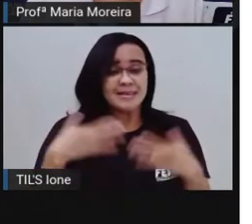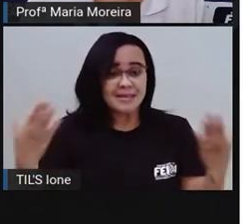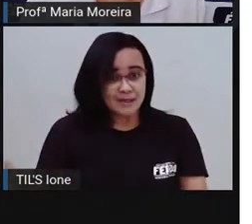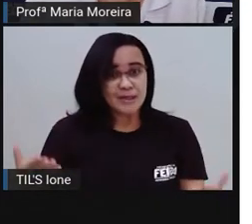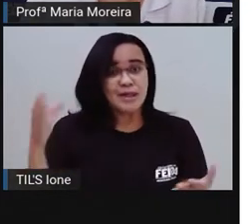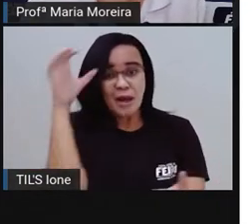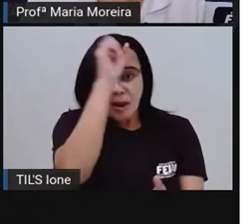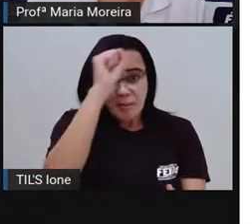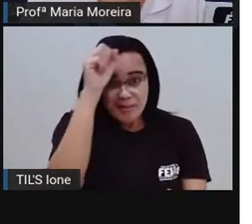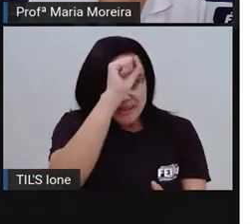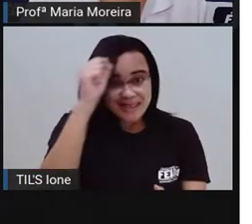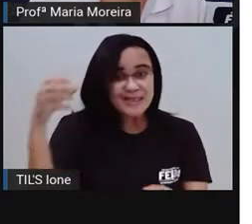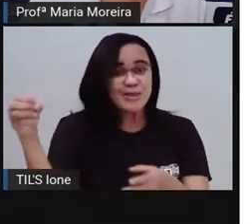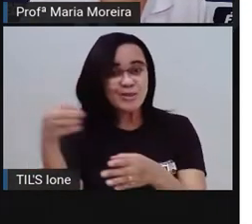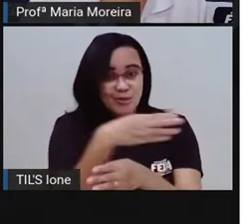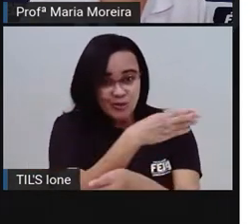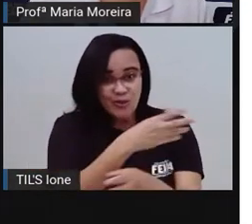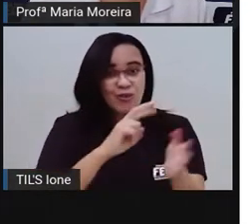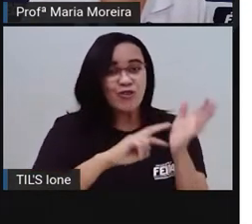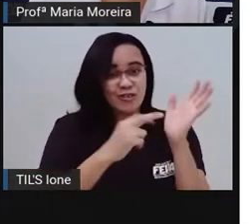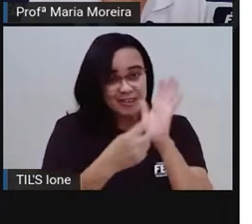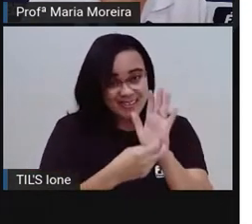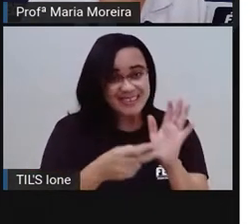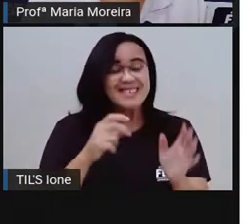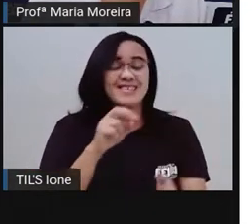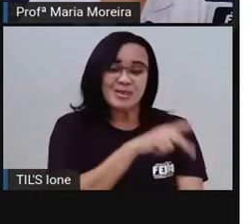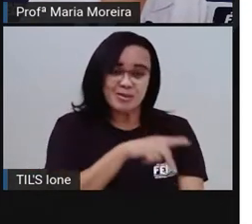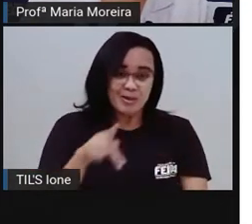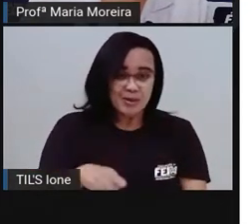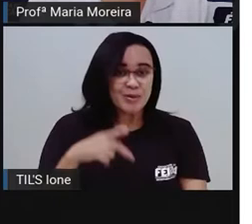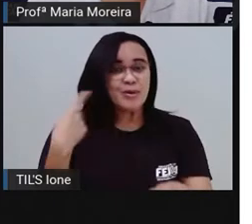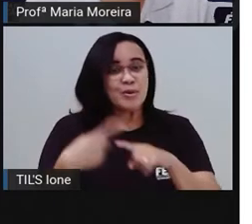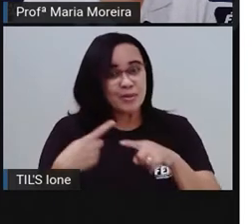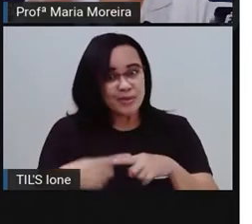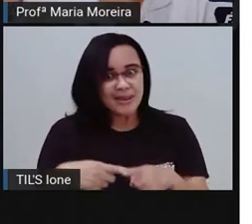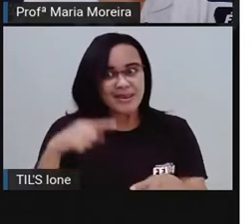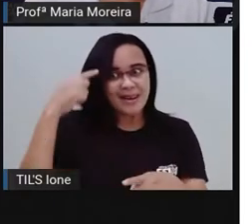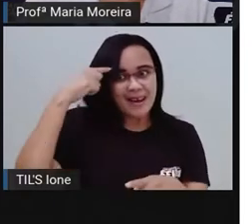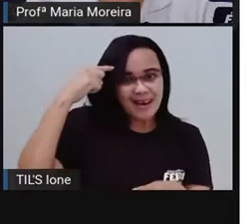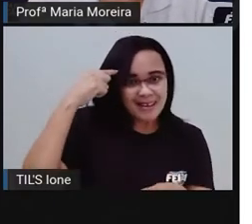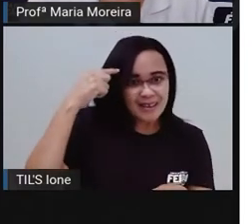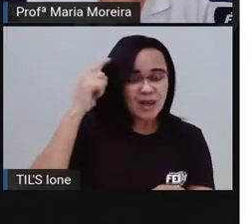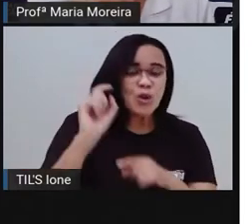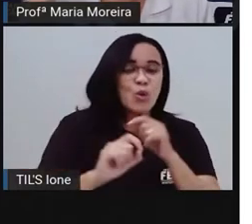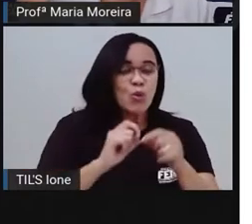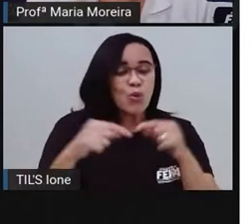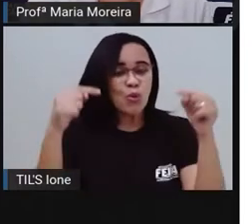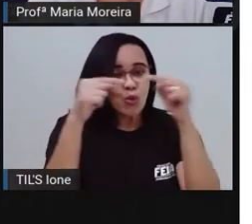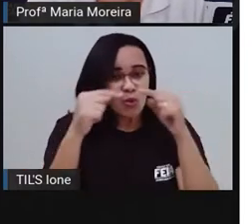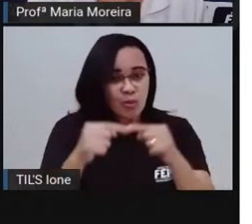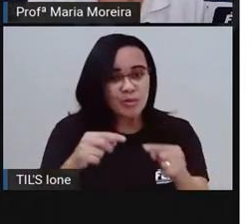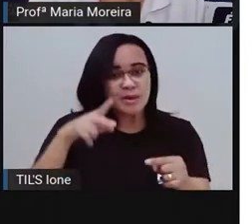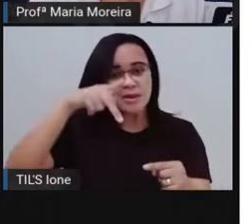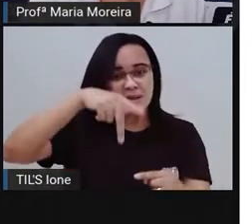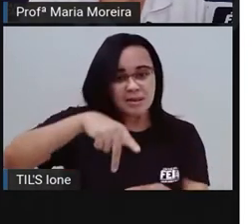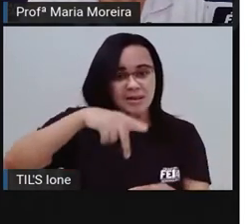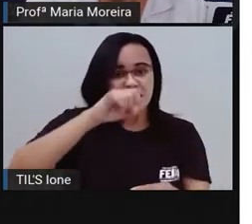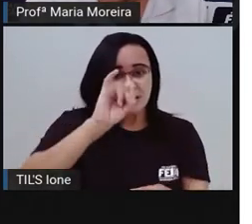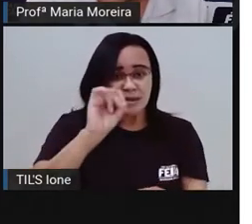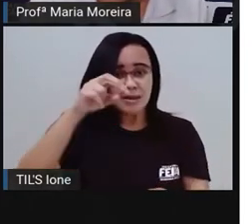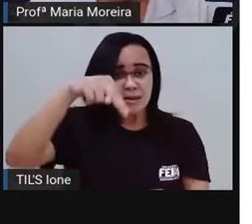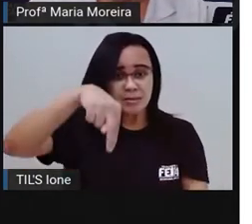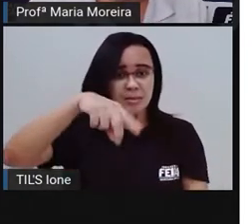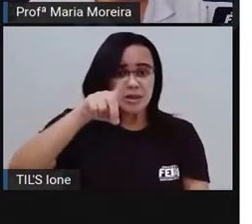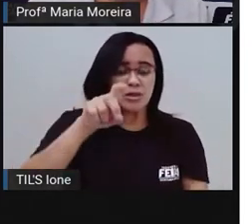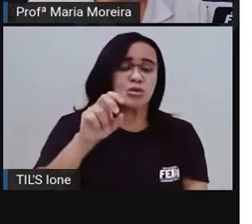essa daí foi bem significativa para a Pró. Porque ela descobriu o que é, então, a folha de Pindoba, né? Que é a folha de uma palmeira.